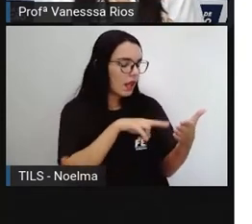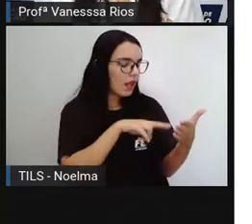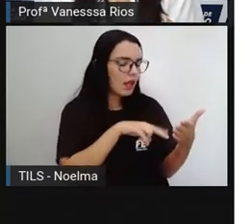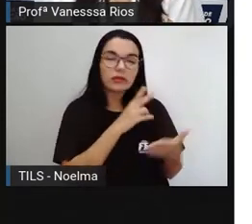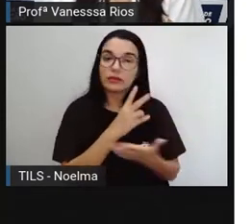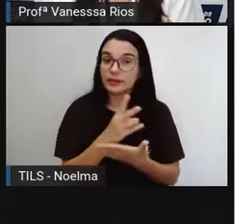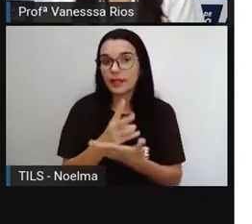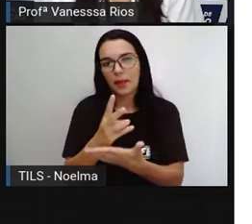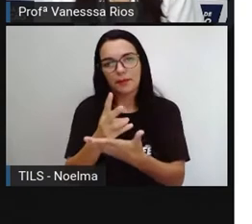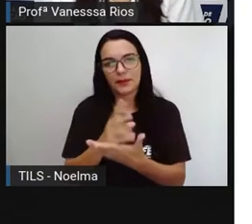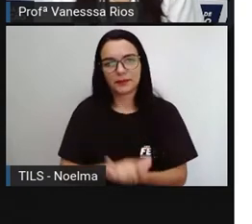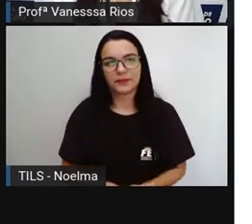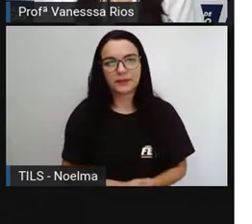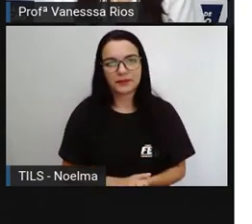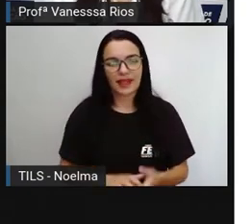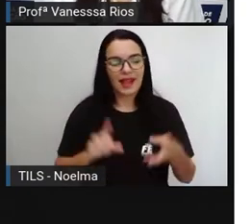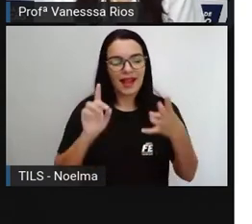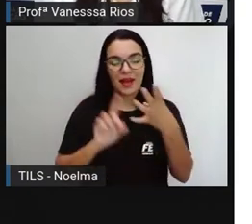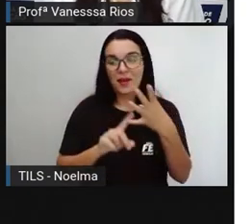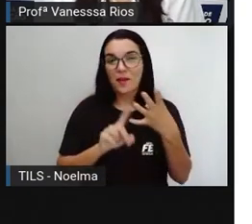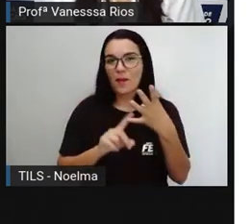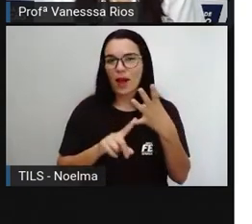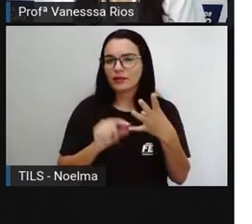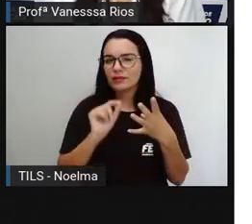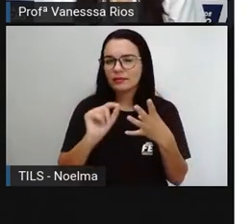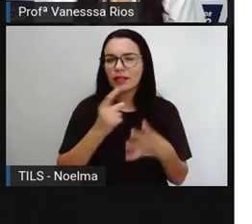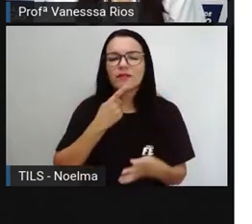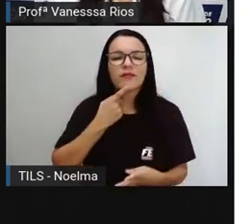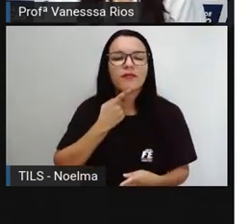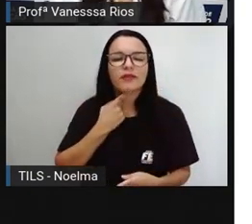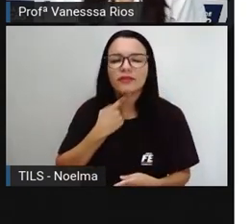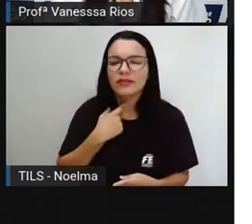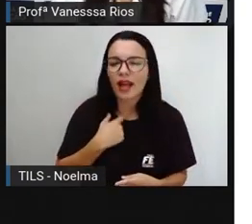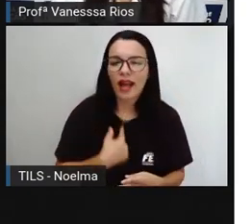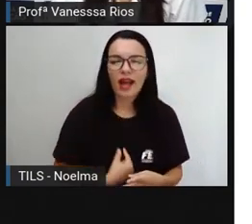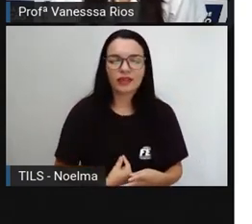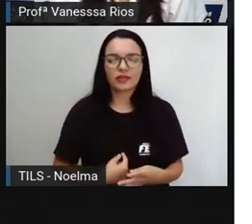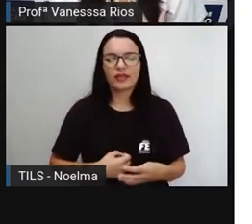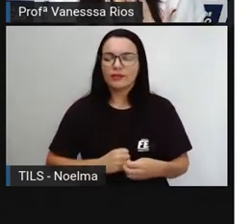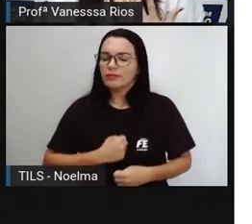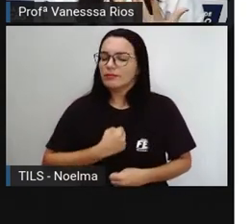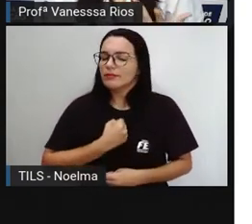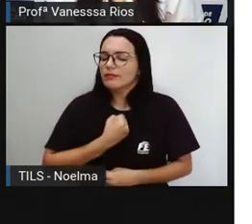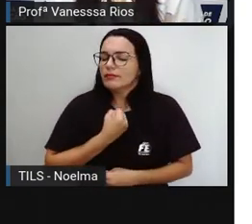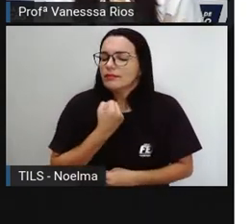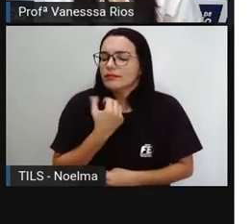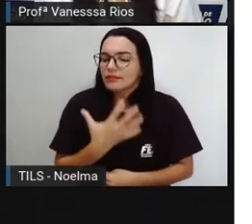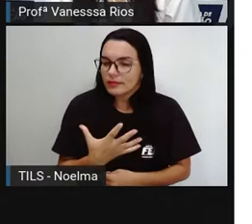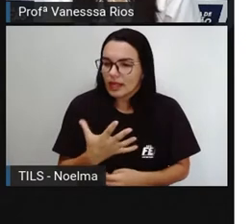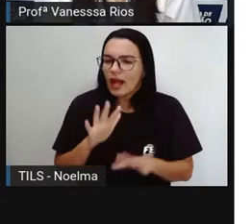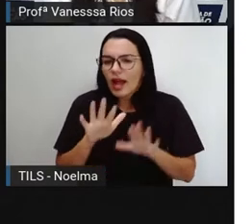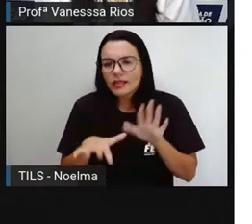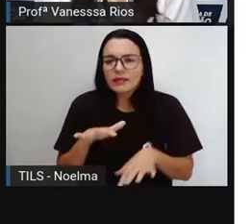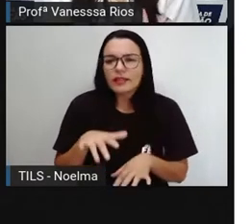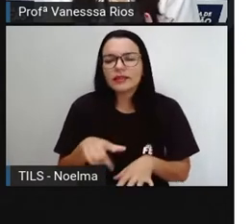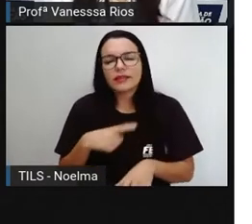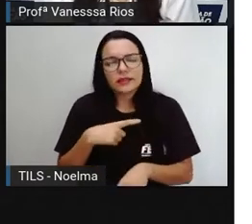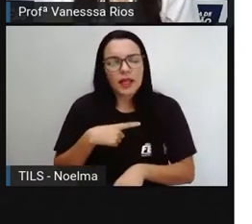ativamente. Inspire-se. Em certos momentos a gente precisa buscar inspiração,